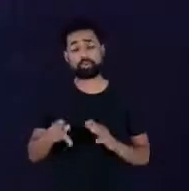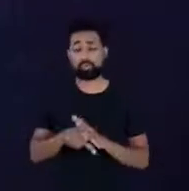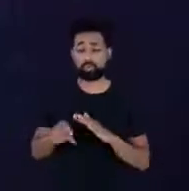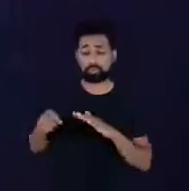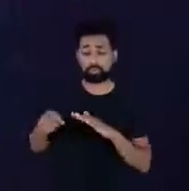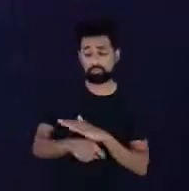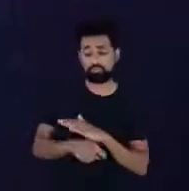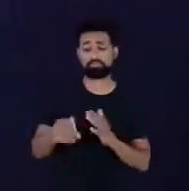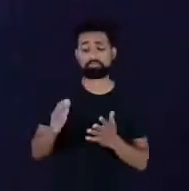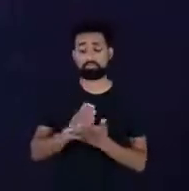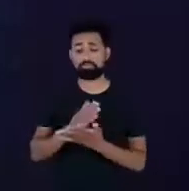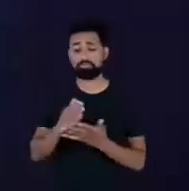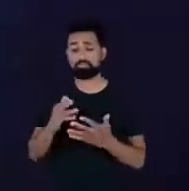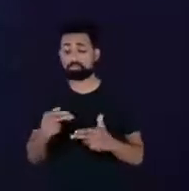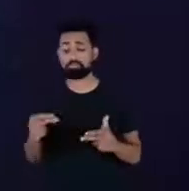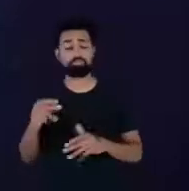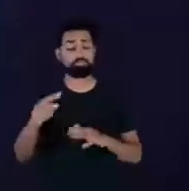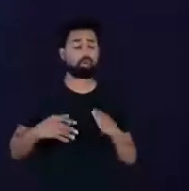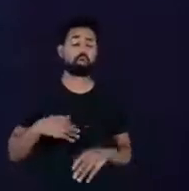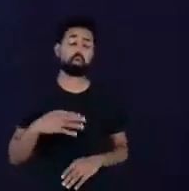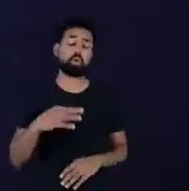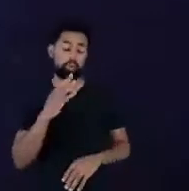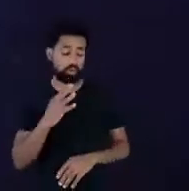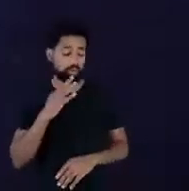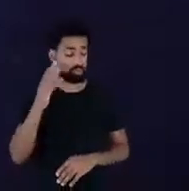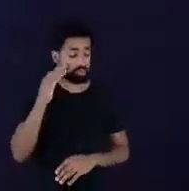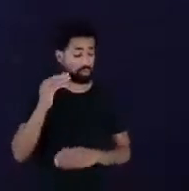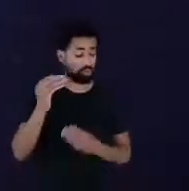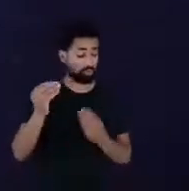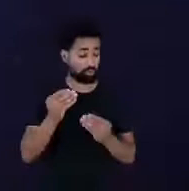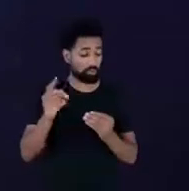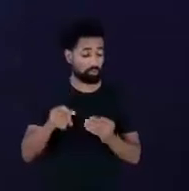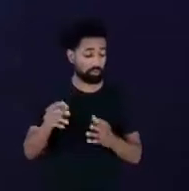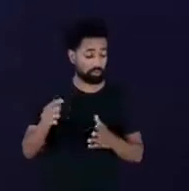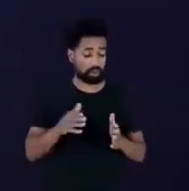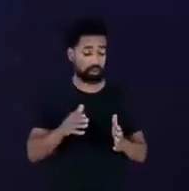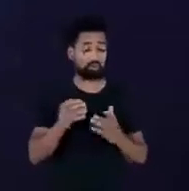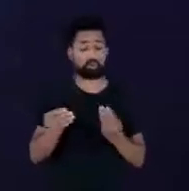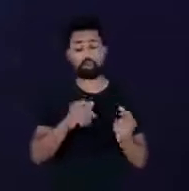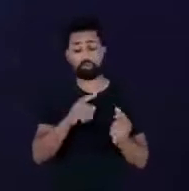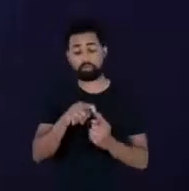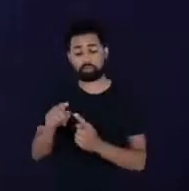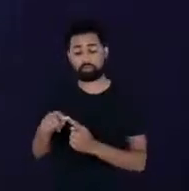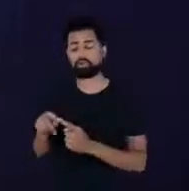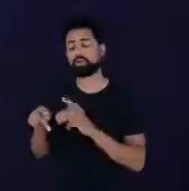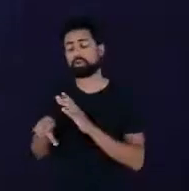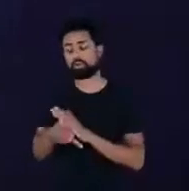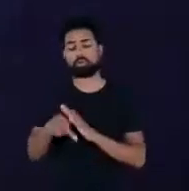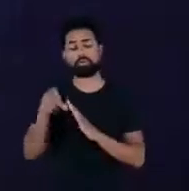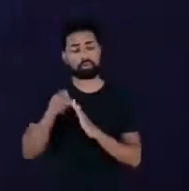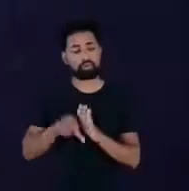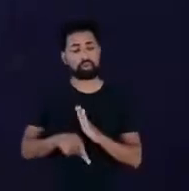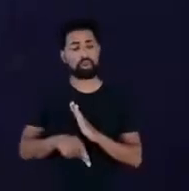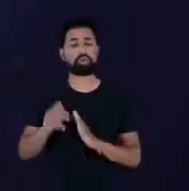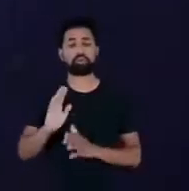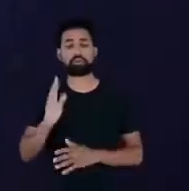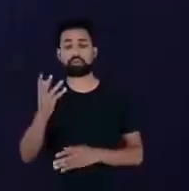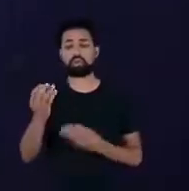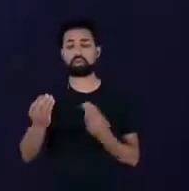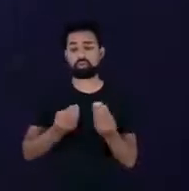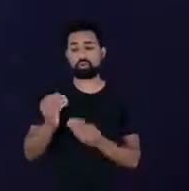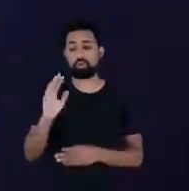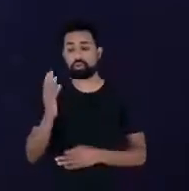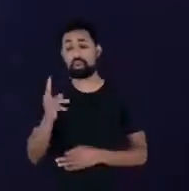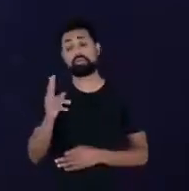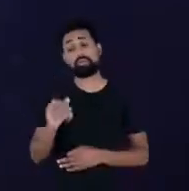já conheço eu sei quais são os parâmetros quais são o que esse tipo de projeto acontece como ele acontece então vai